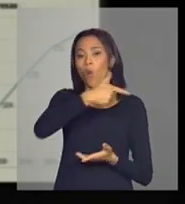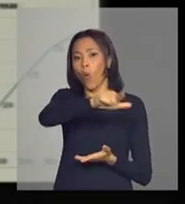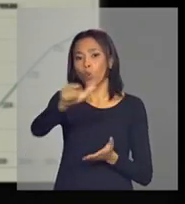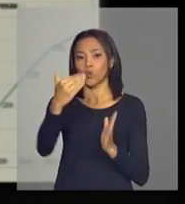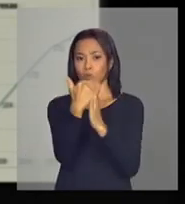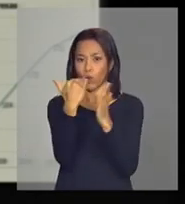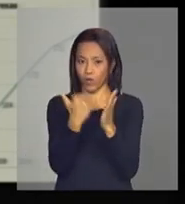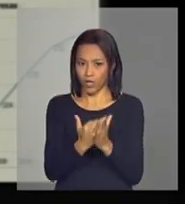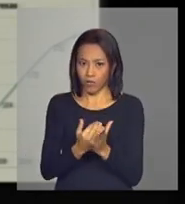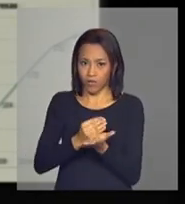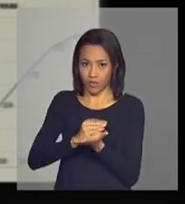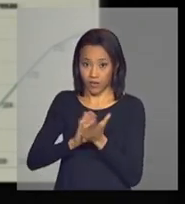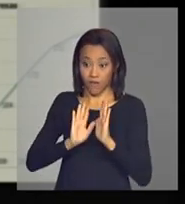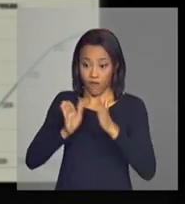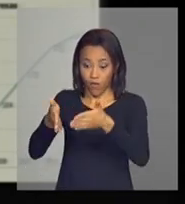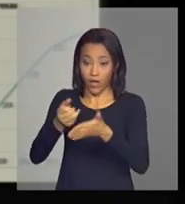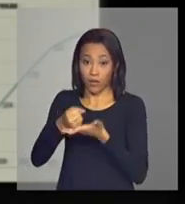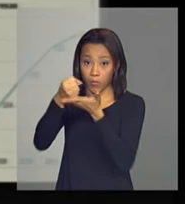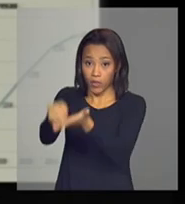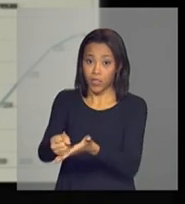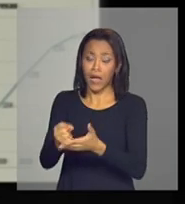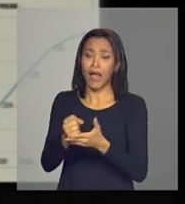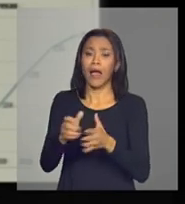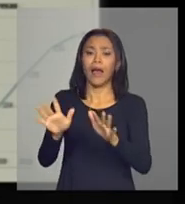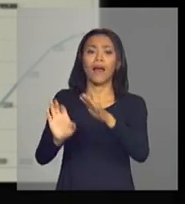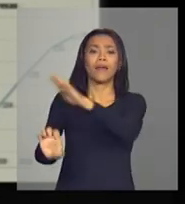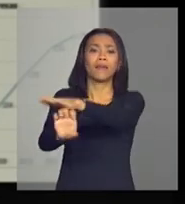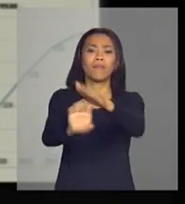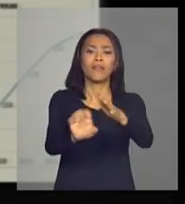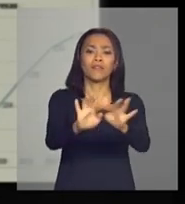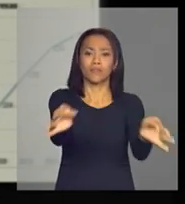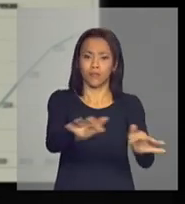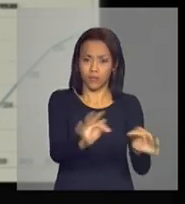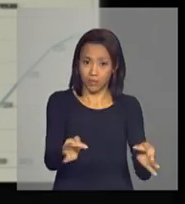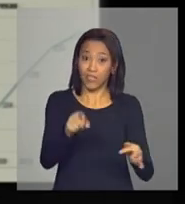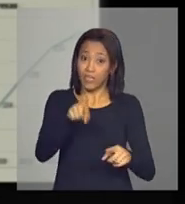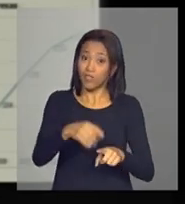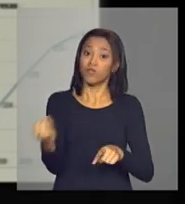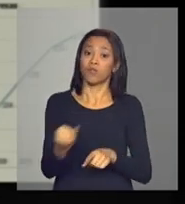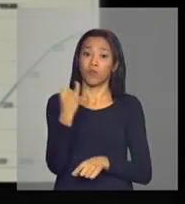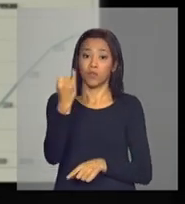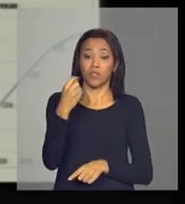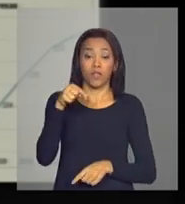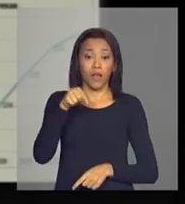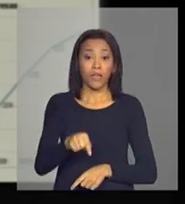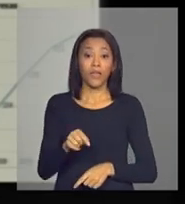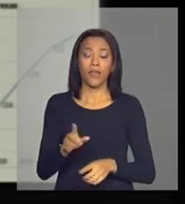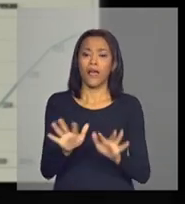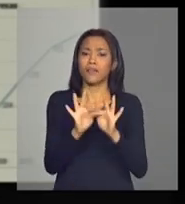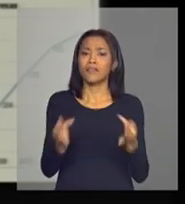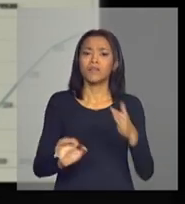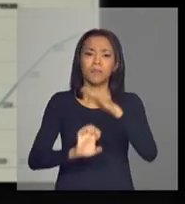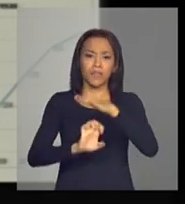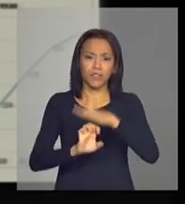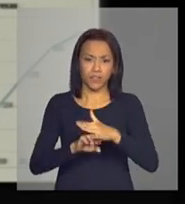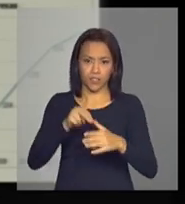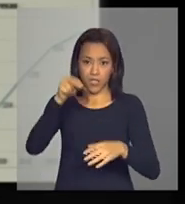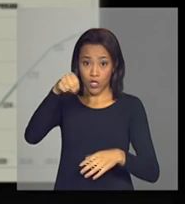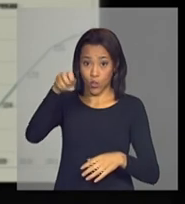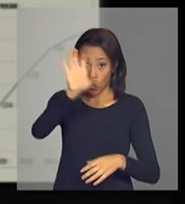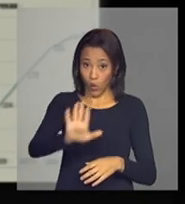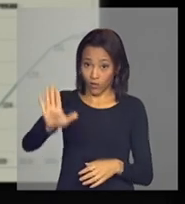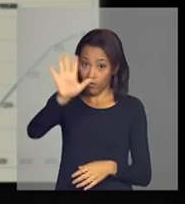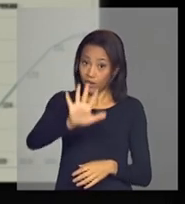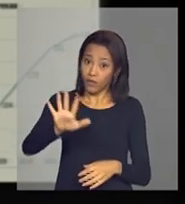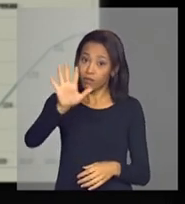dirigidos às pequenas empresas tiveram um papel muito relevante e aqui a pequena empresa no nordeste a pequena